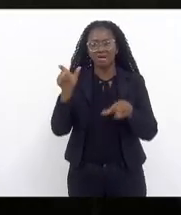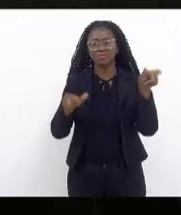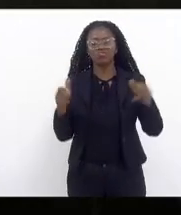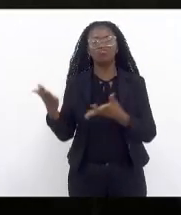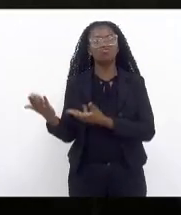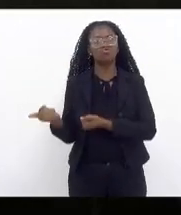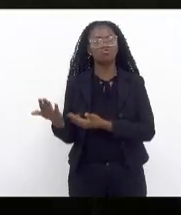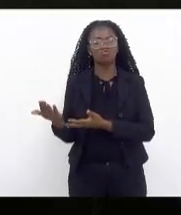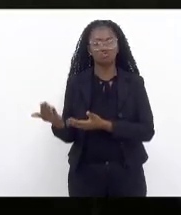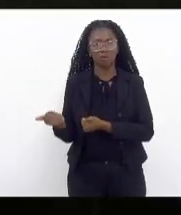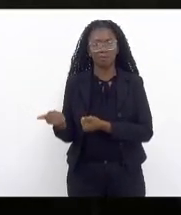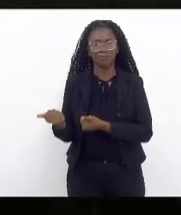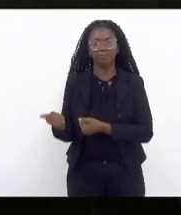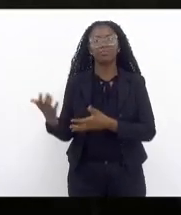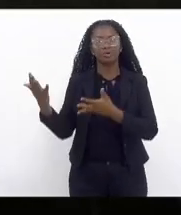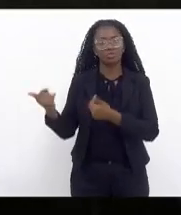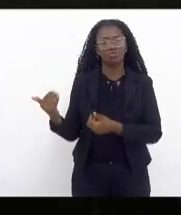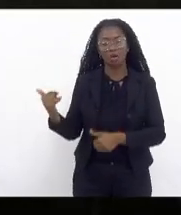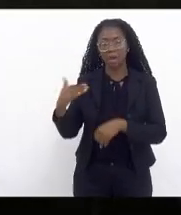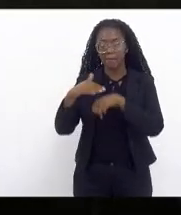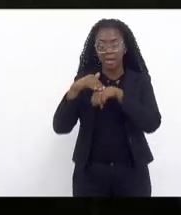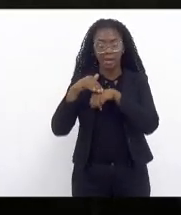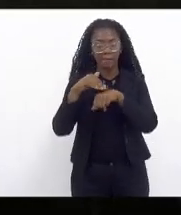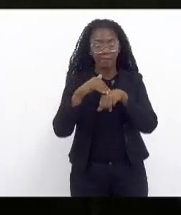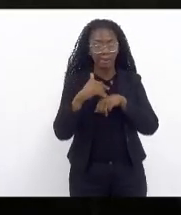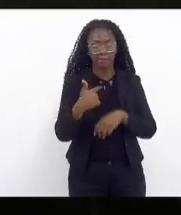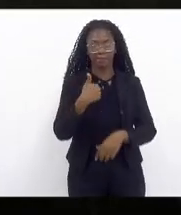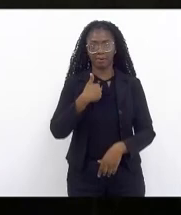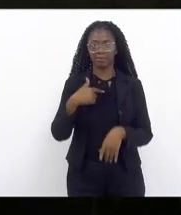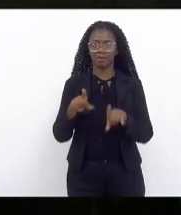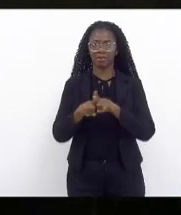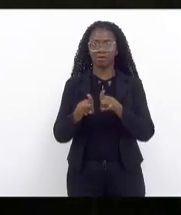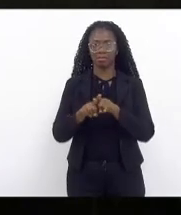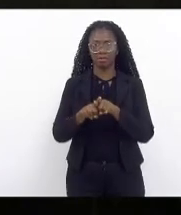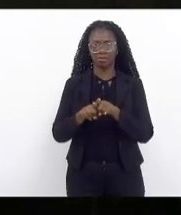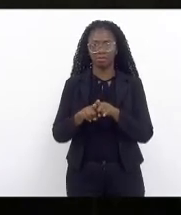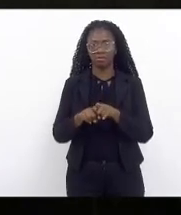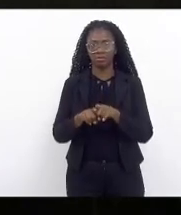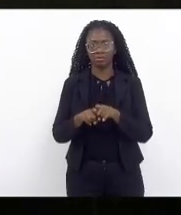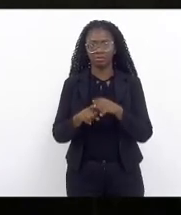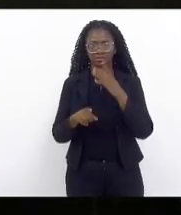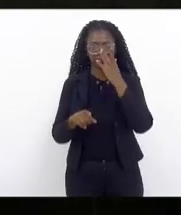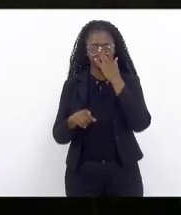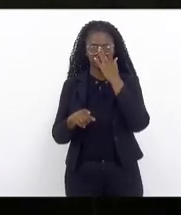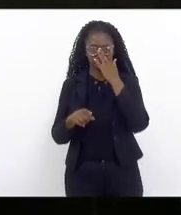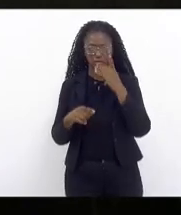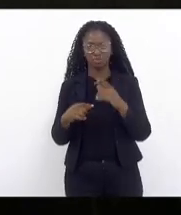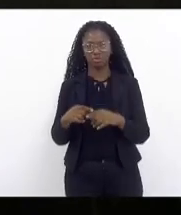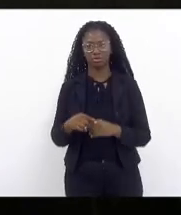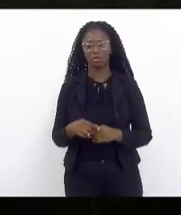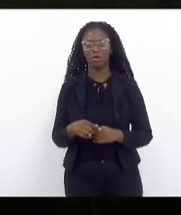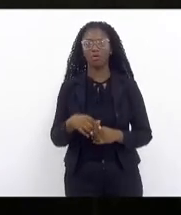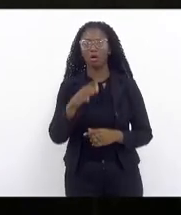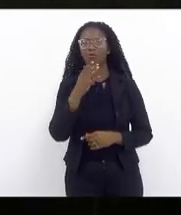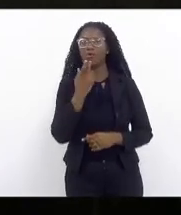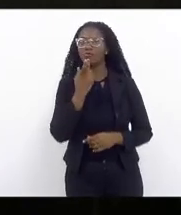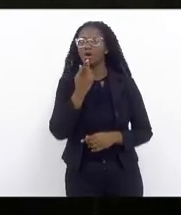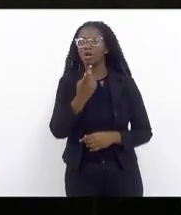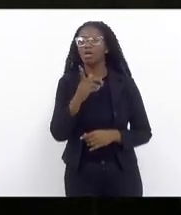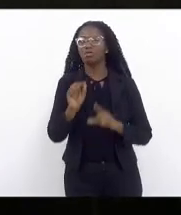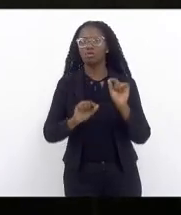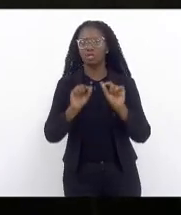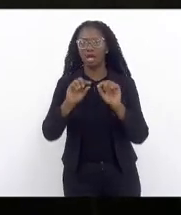esses que me procuraram né inclusive porque sob a alegação de que as